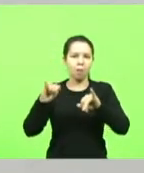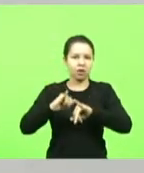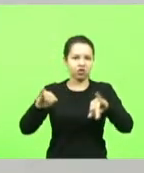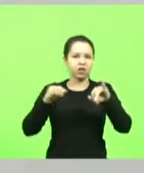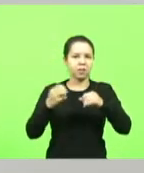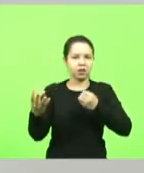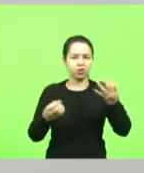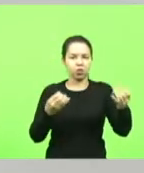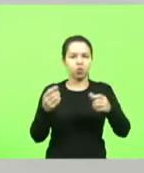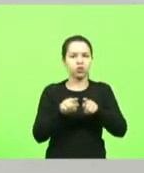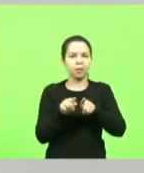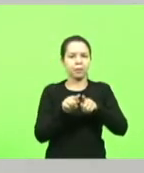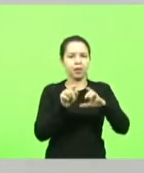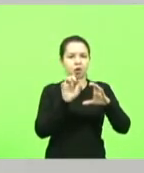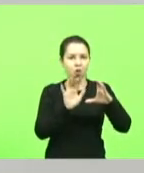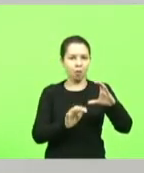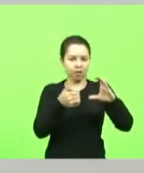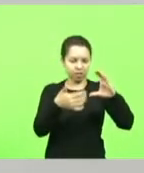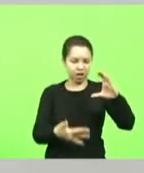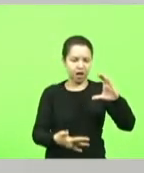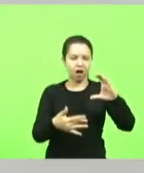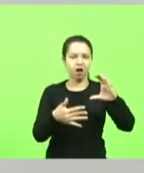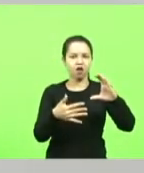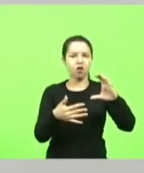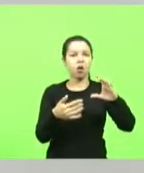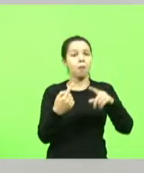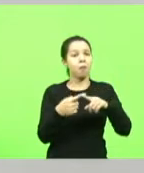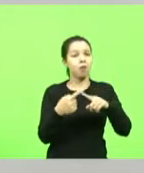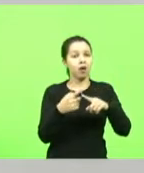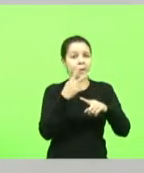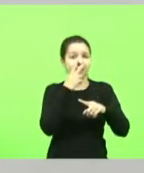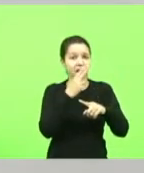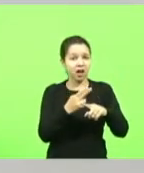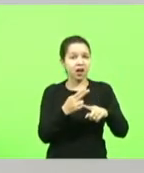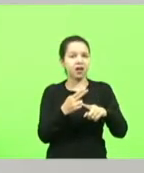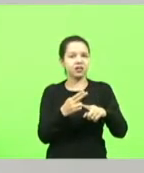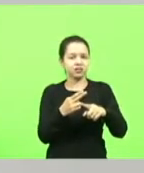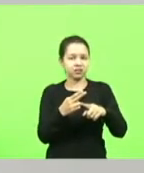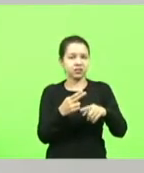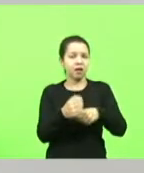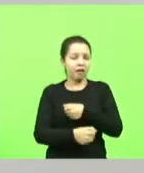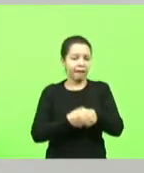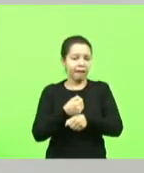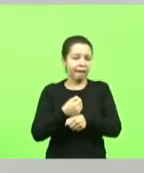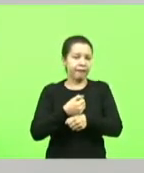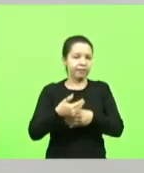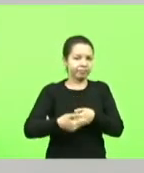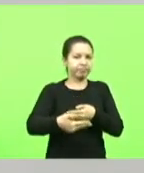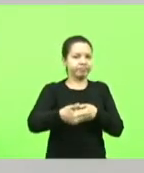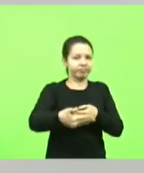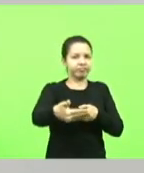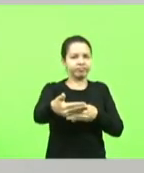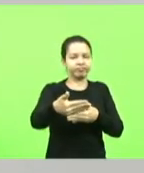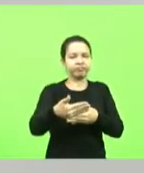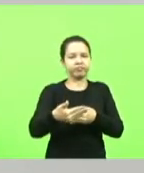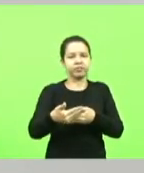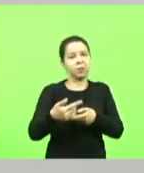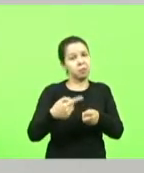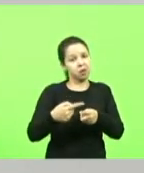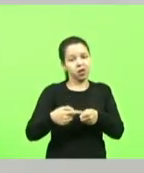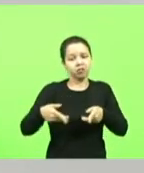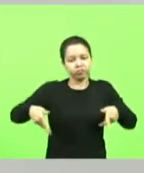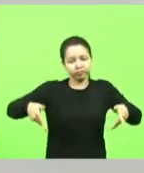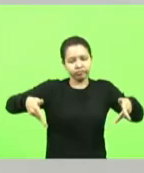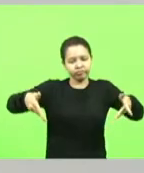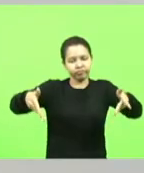dá uma impressão de mais dano ao asfalto apesar de que aqueles cortes dão mais segurança